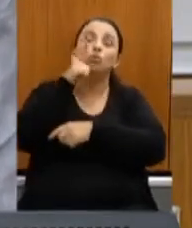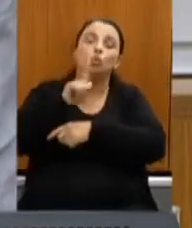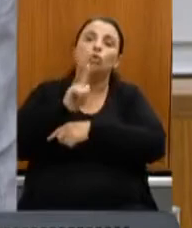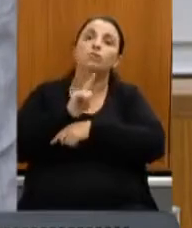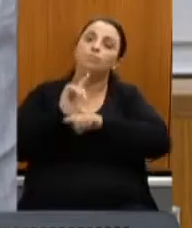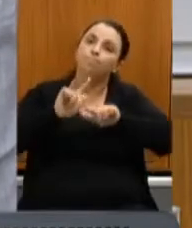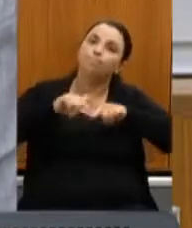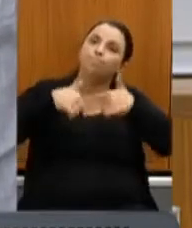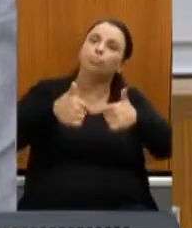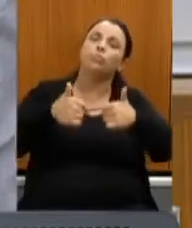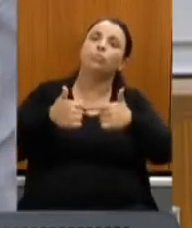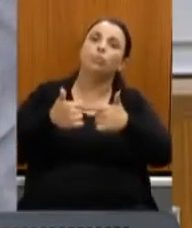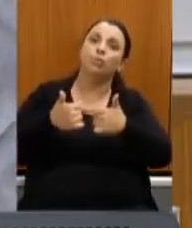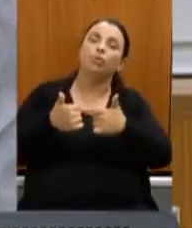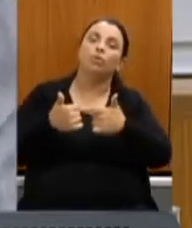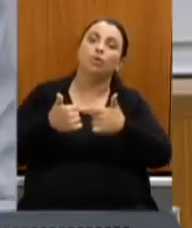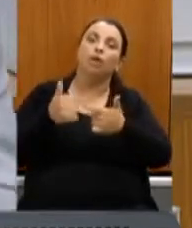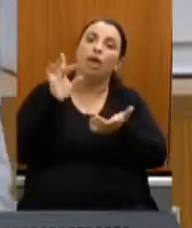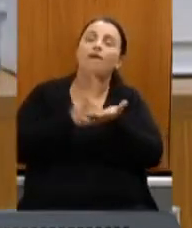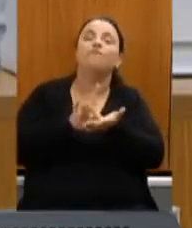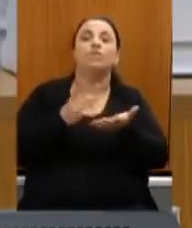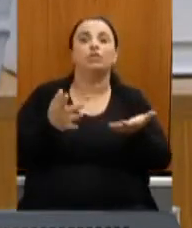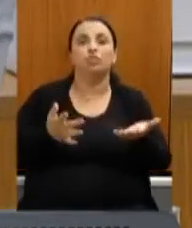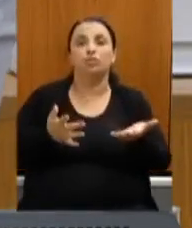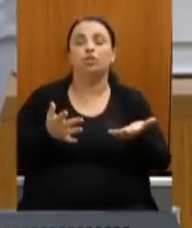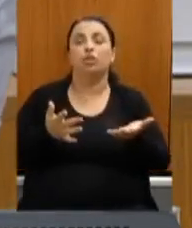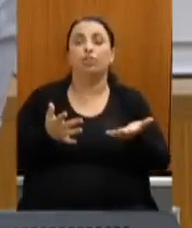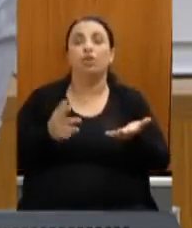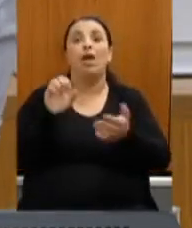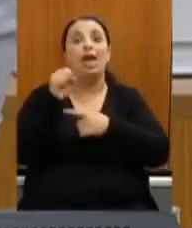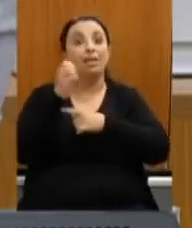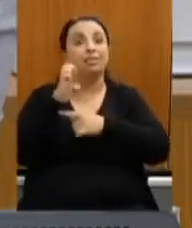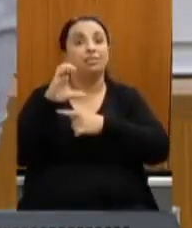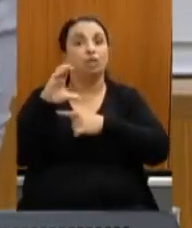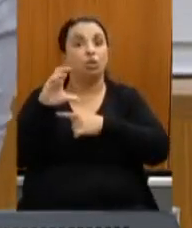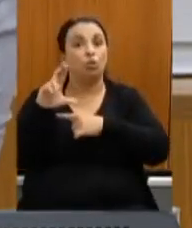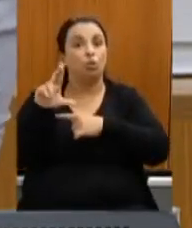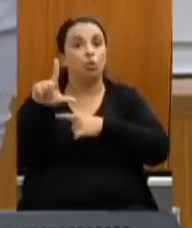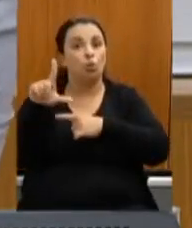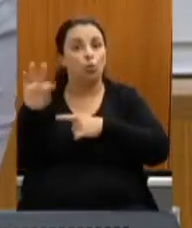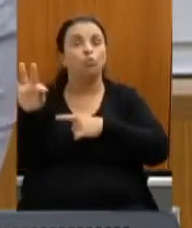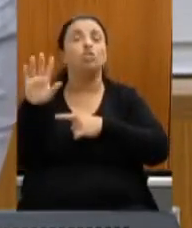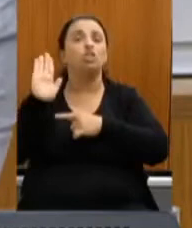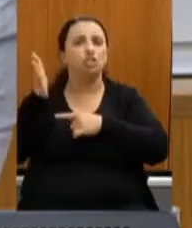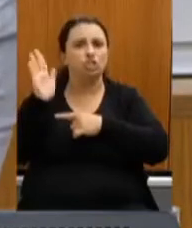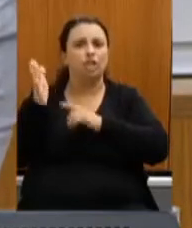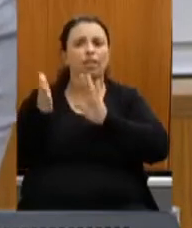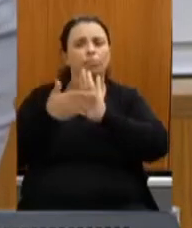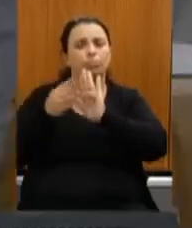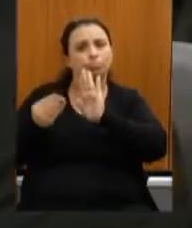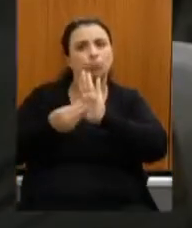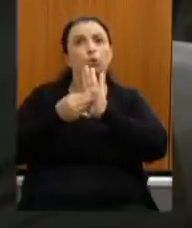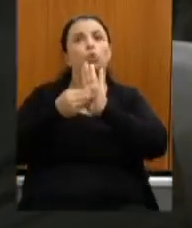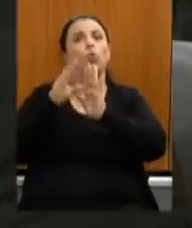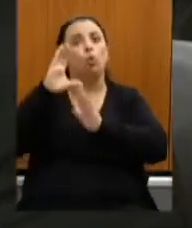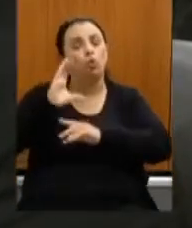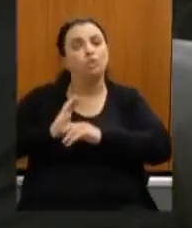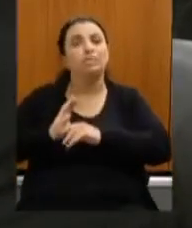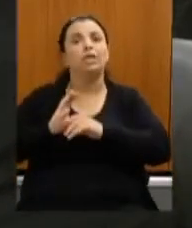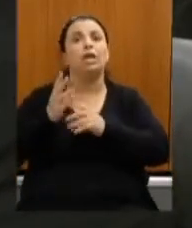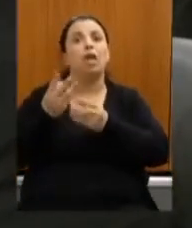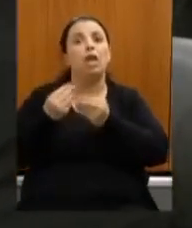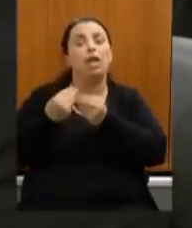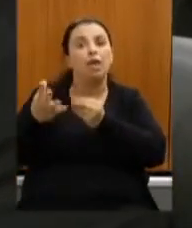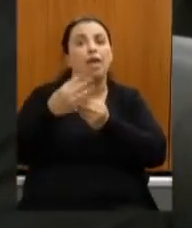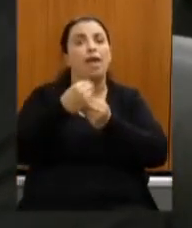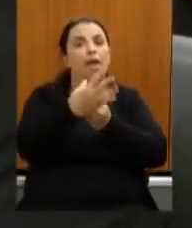e isso está previsto e aprovado lá no conselho enviar o dinheiro para as nossas vinculadas que a o